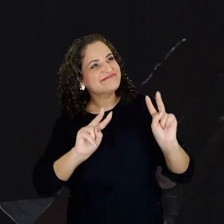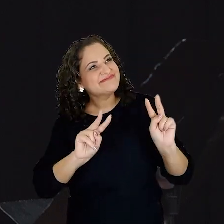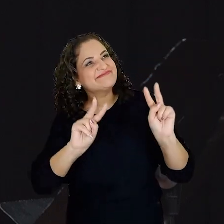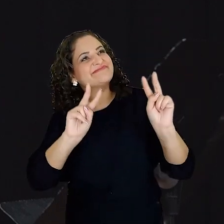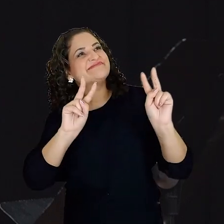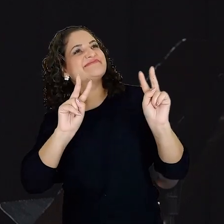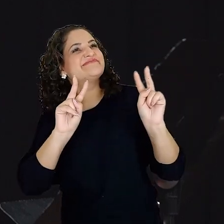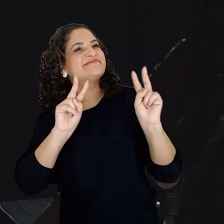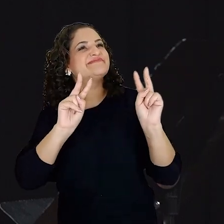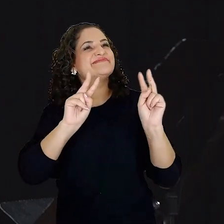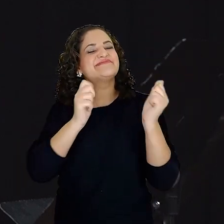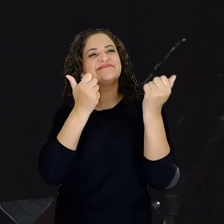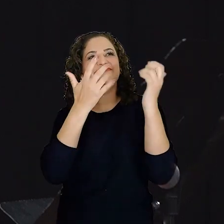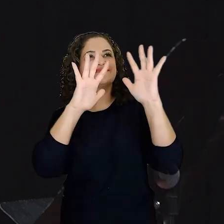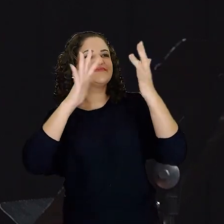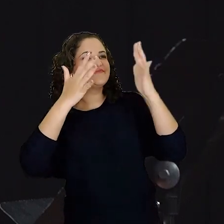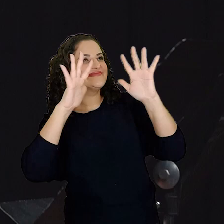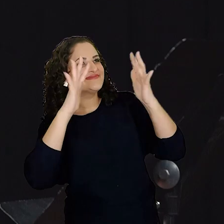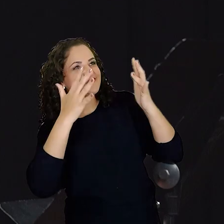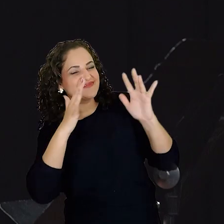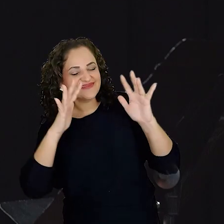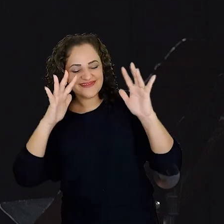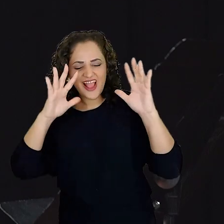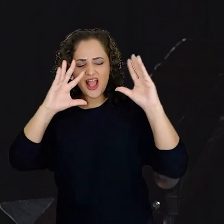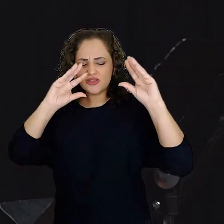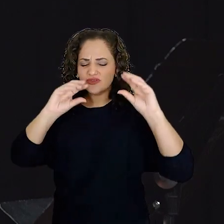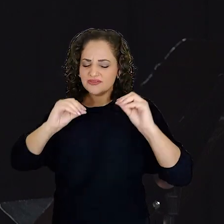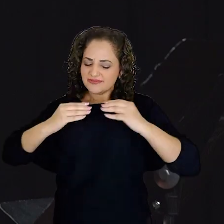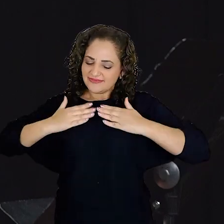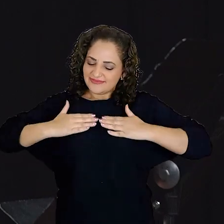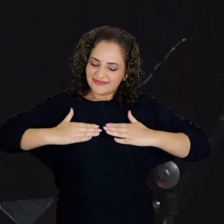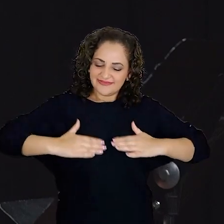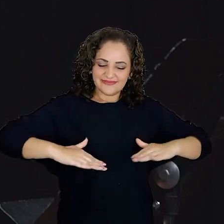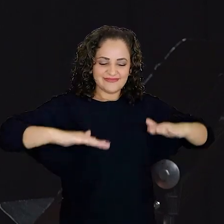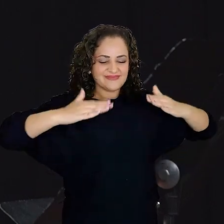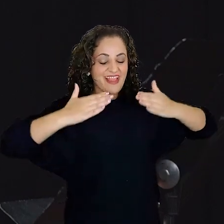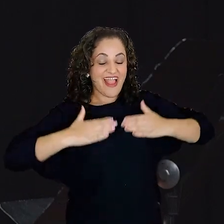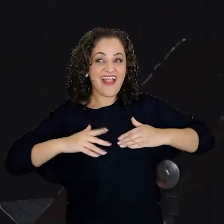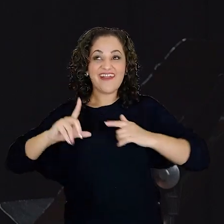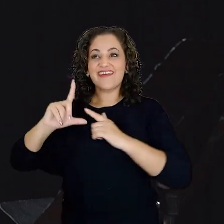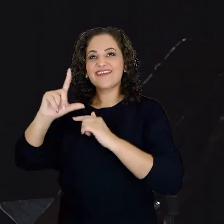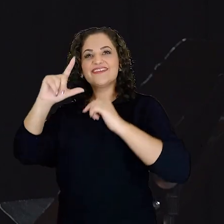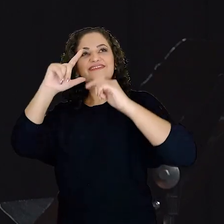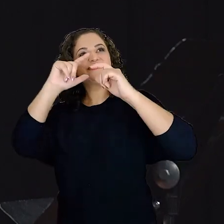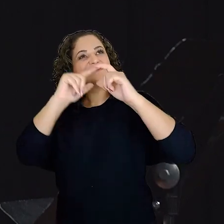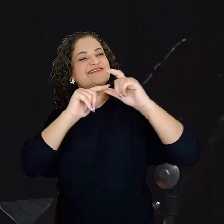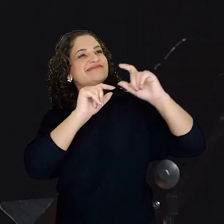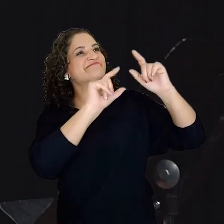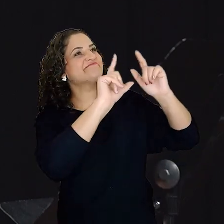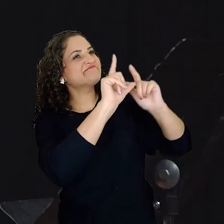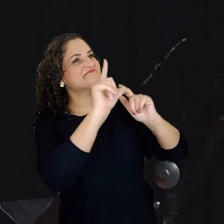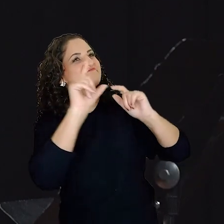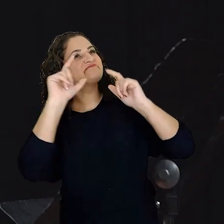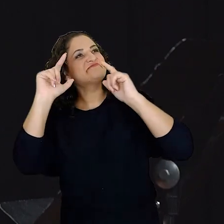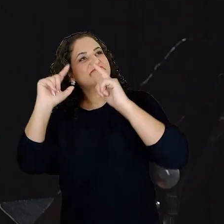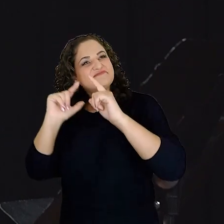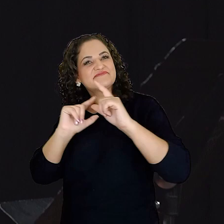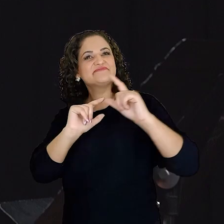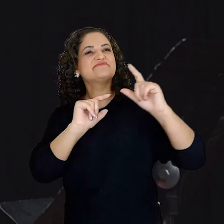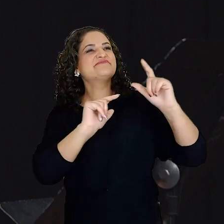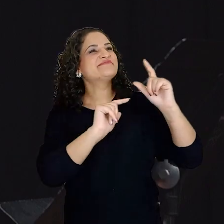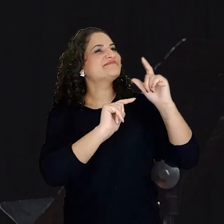A brilhar em noite calma e constelada